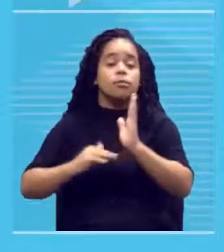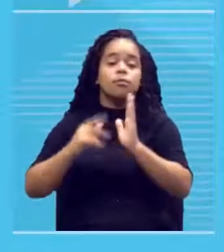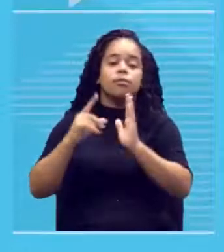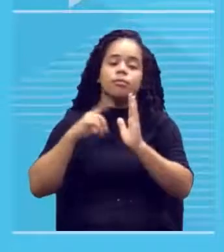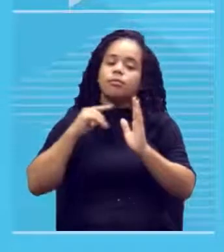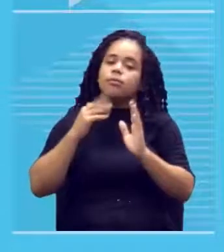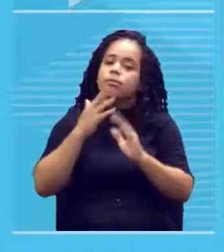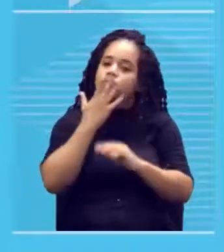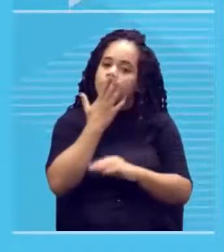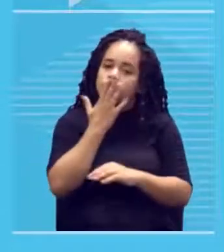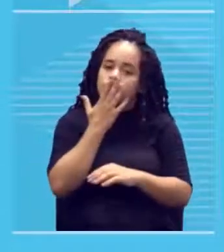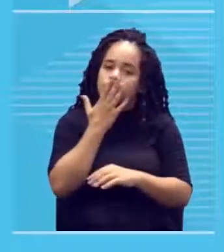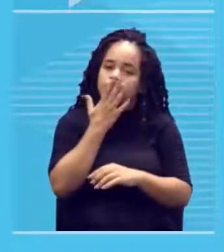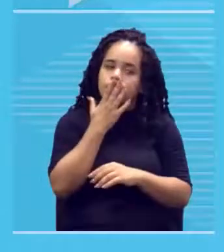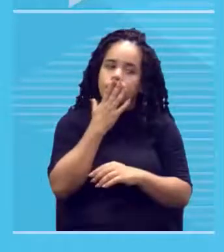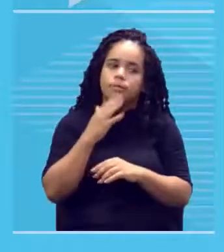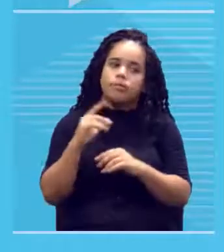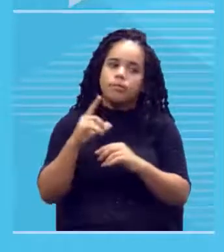tem tinta dentro